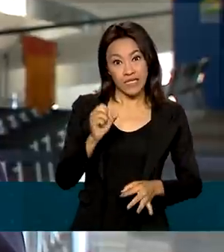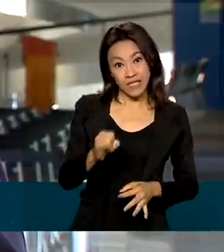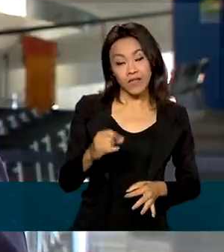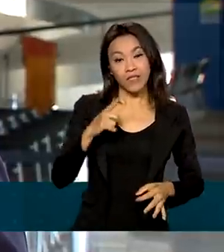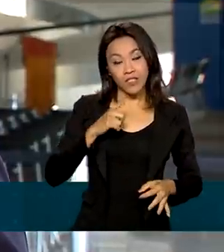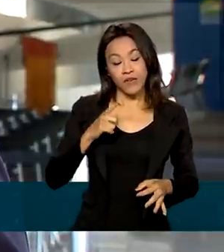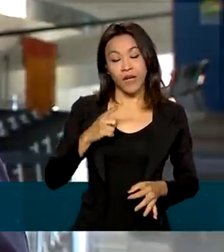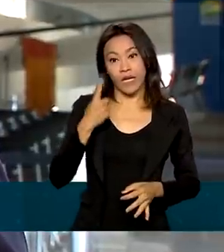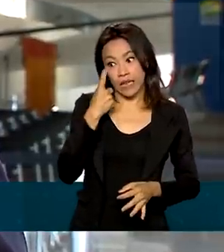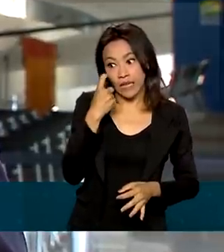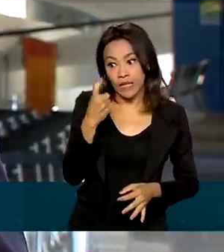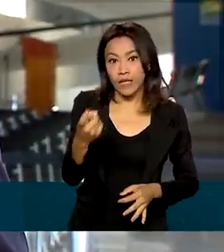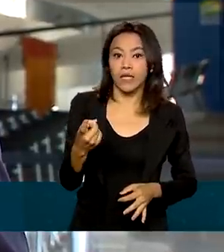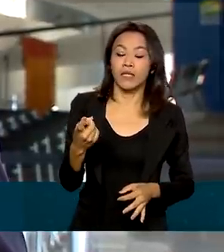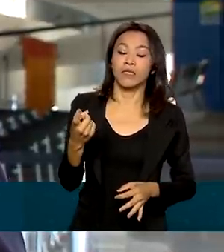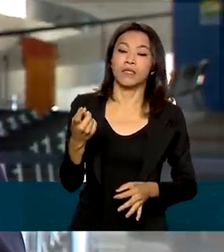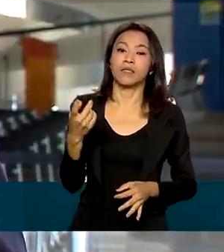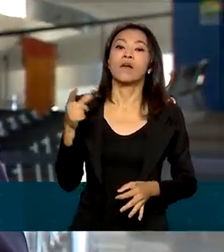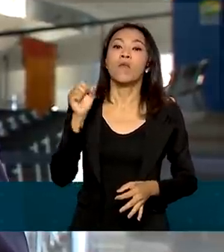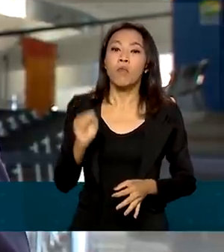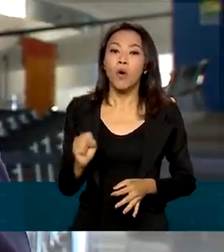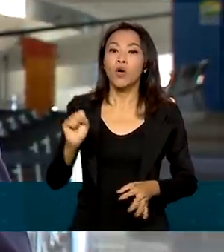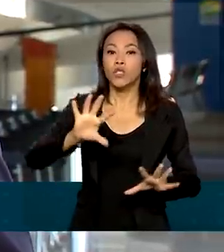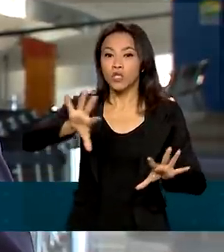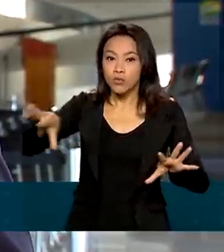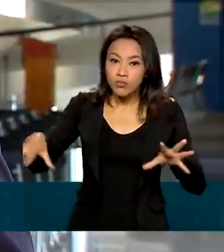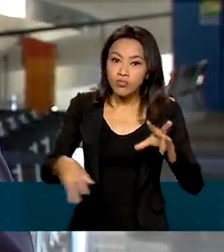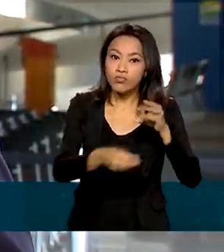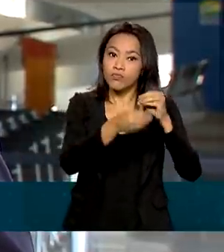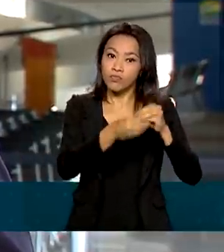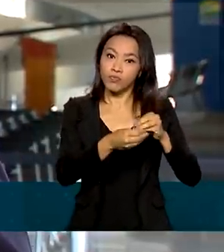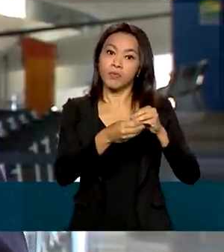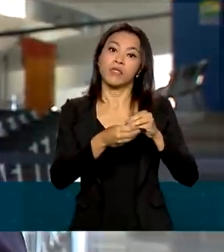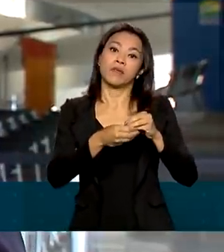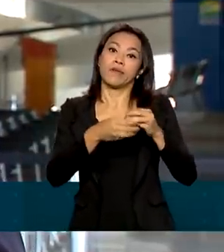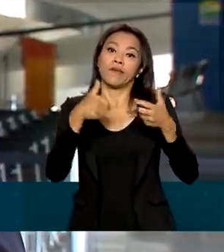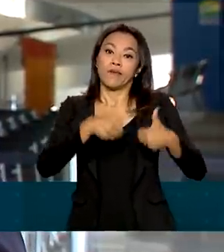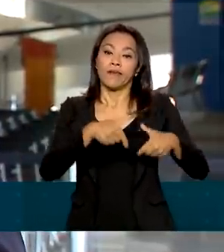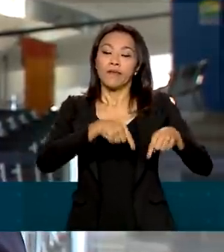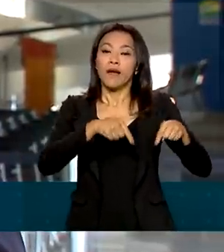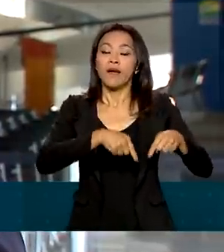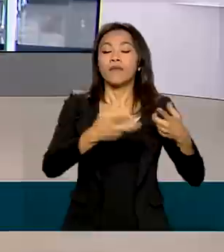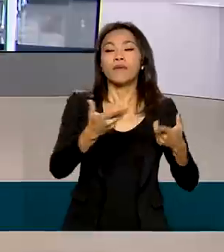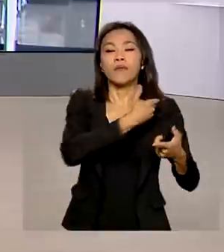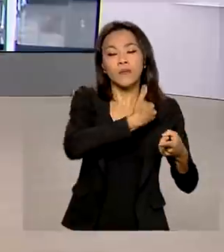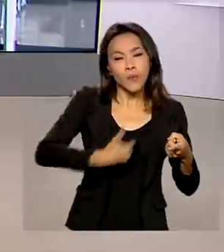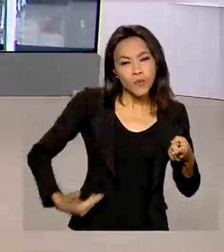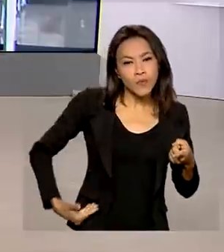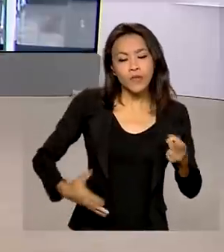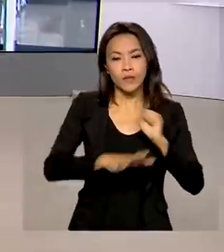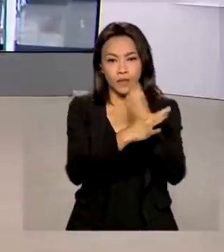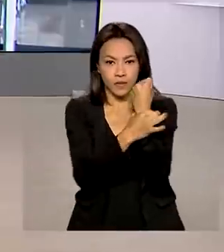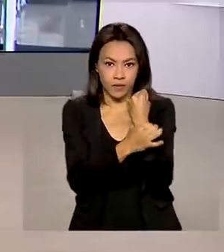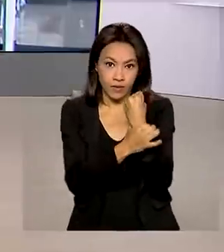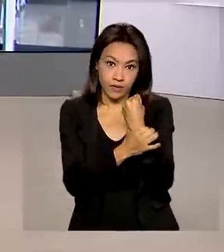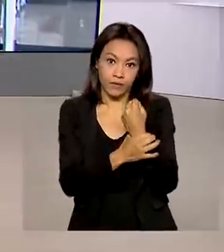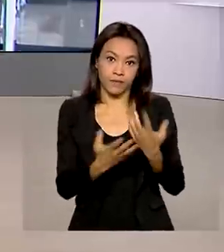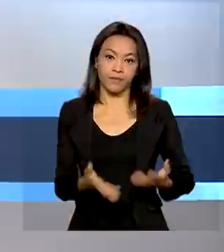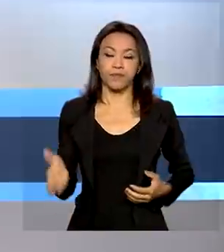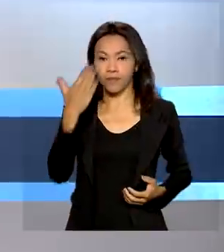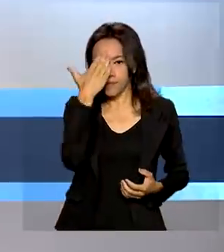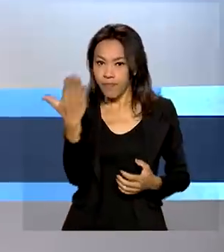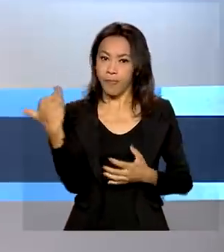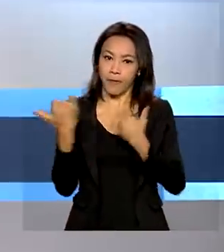adicionados e incorporados aos patrimônios dos órgãos de segurança pública. Natália. Obrigada Glauco pelas informações.